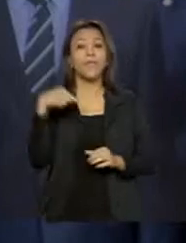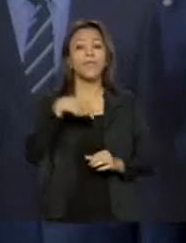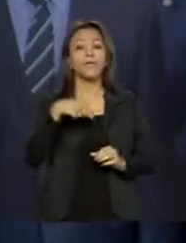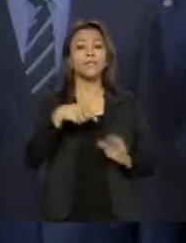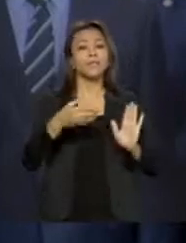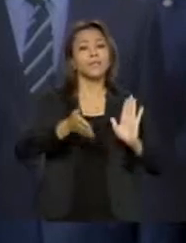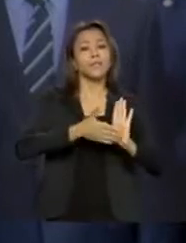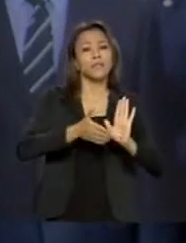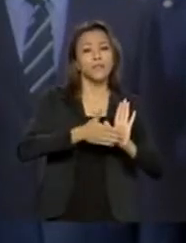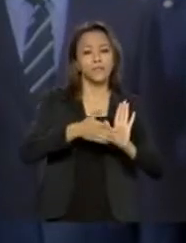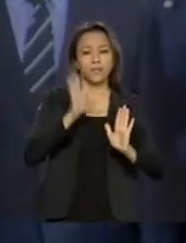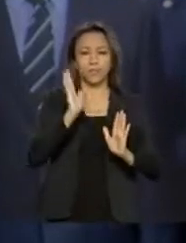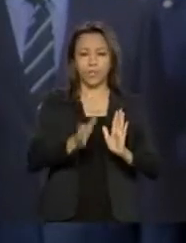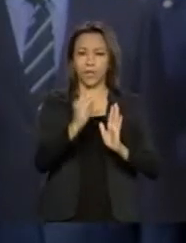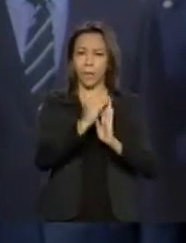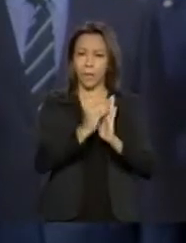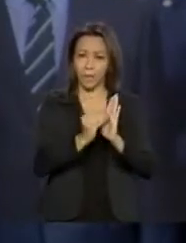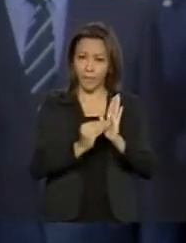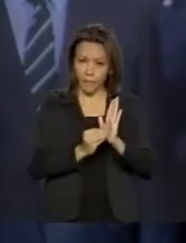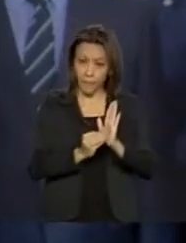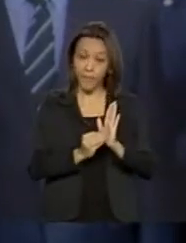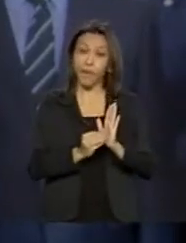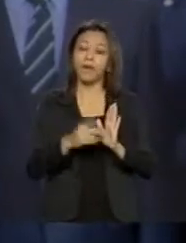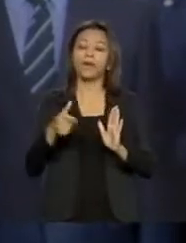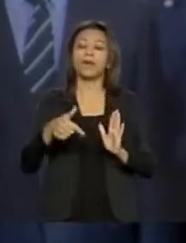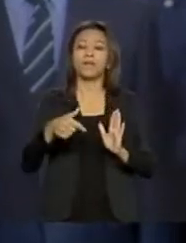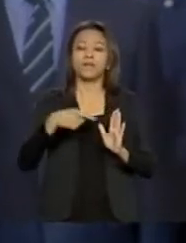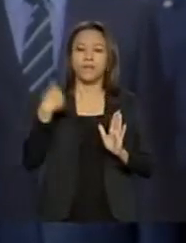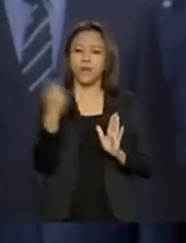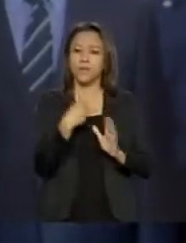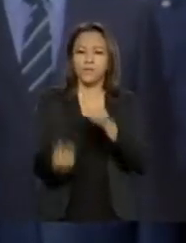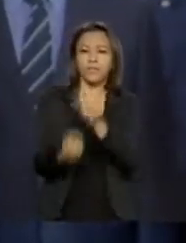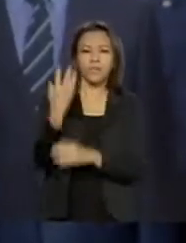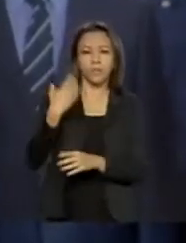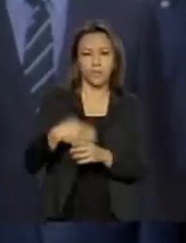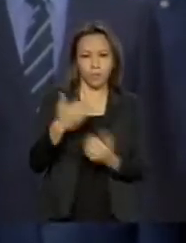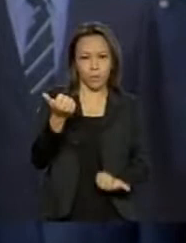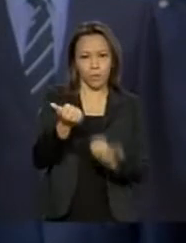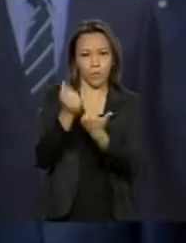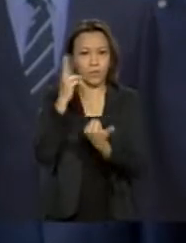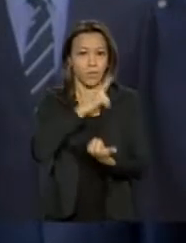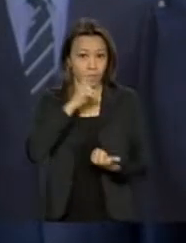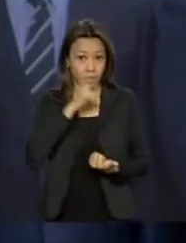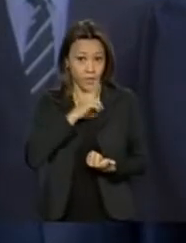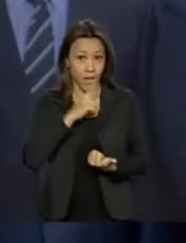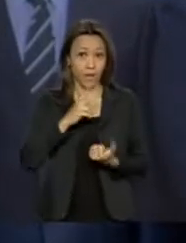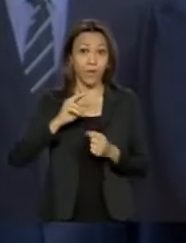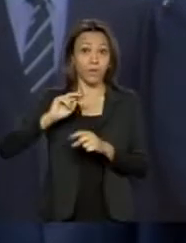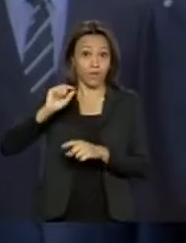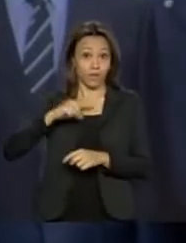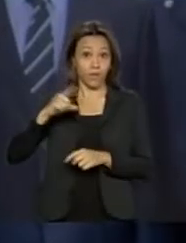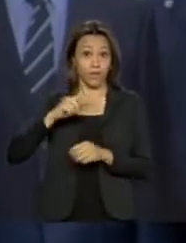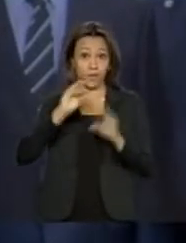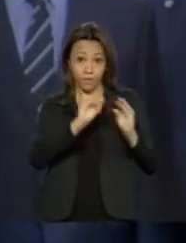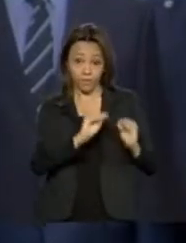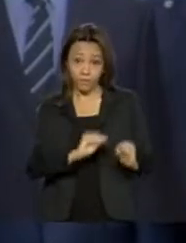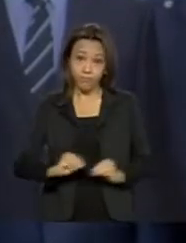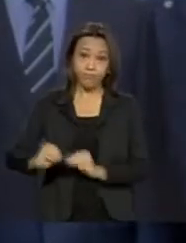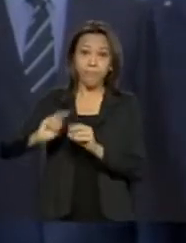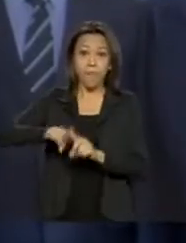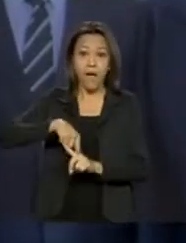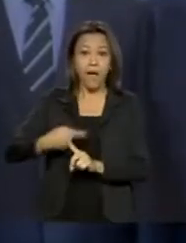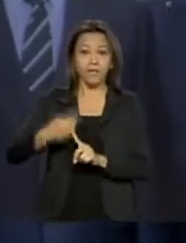Há praticamente cinco meses o auxílio emergencial de R 600, ele validou-se por três meses, daí por